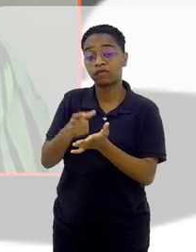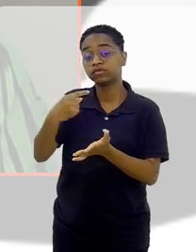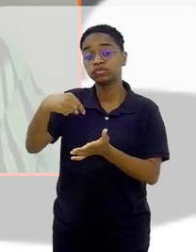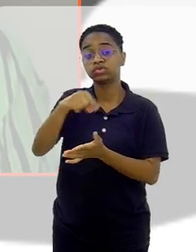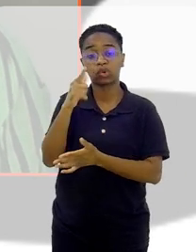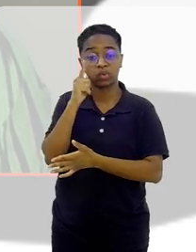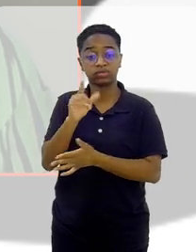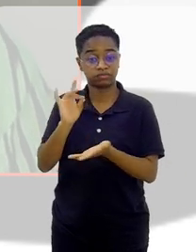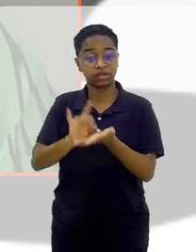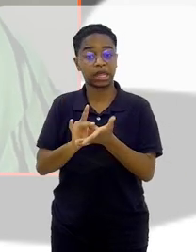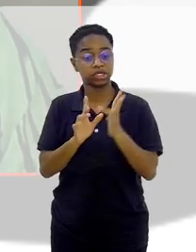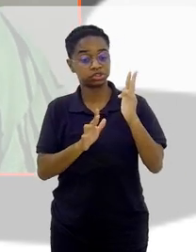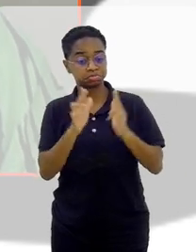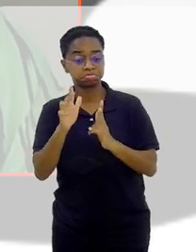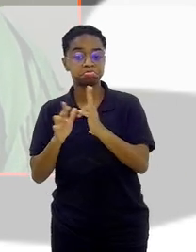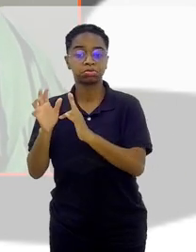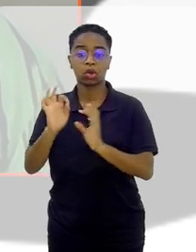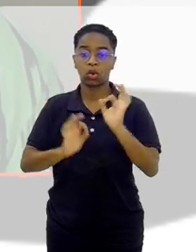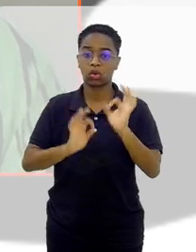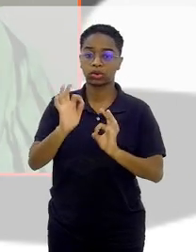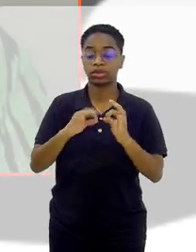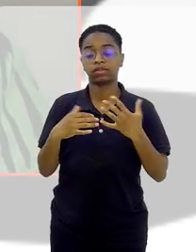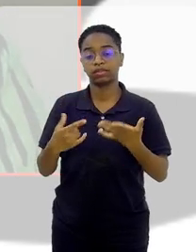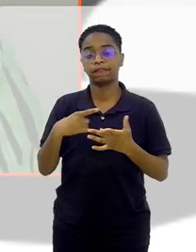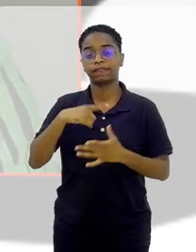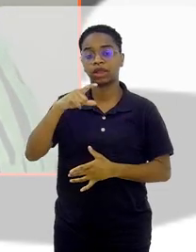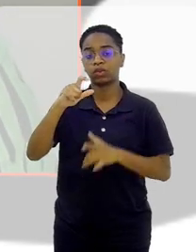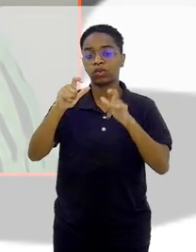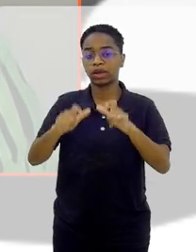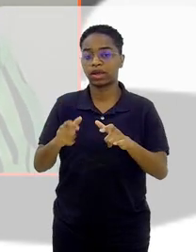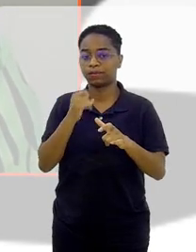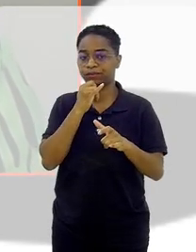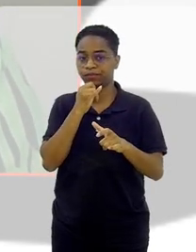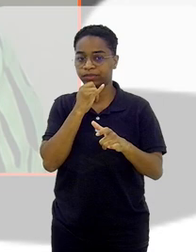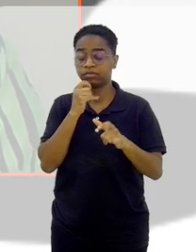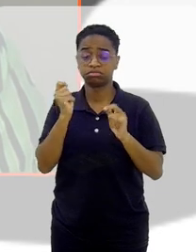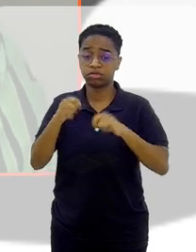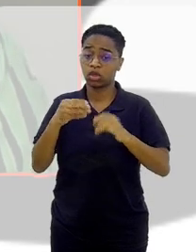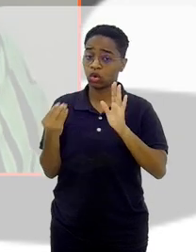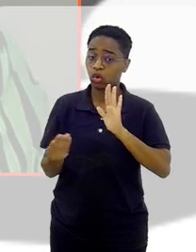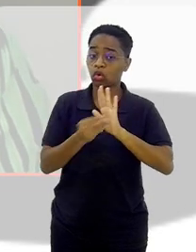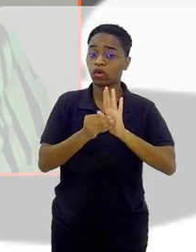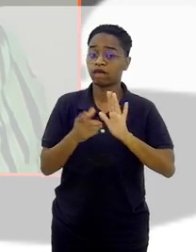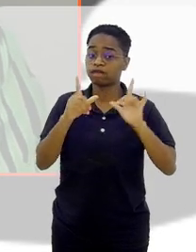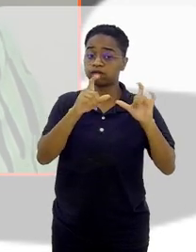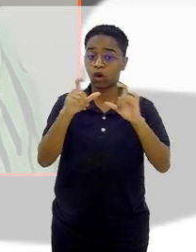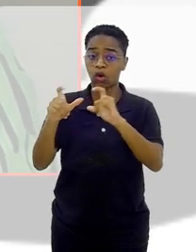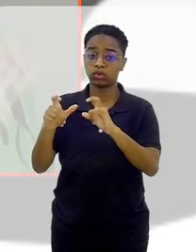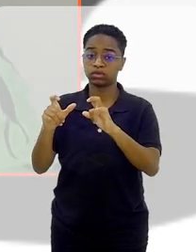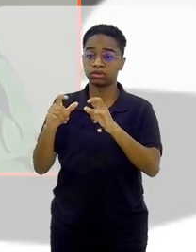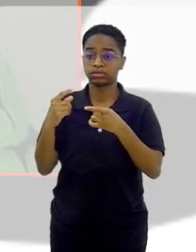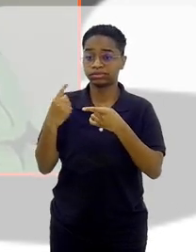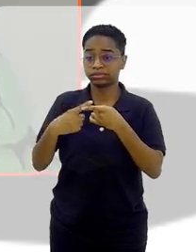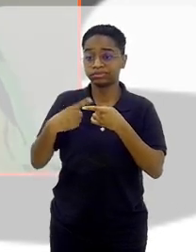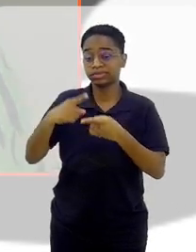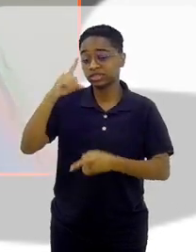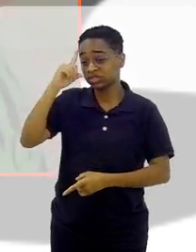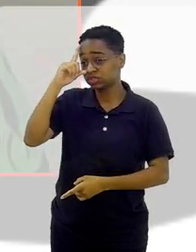realmente uma edição. Então, a gente tem um espaço, né? Aqui, para fotos, que é algo que